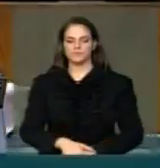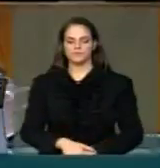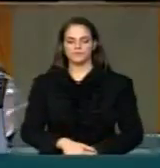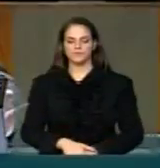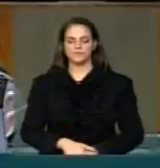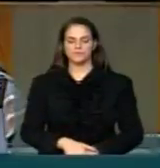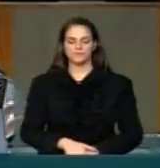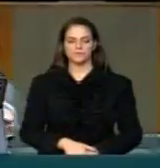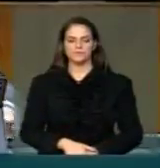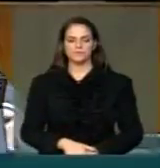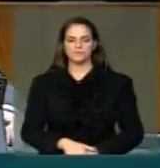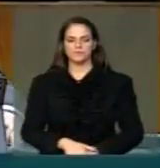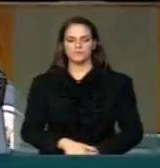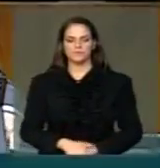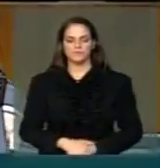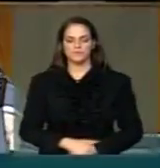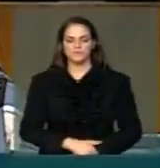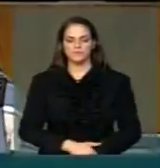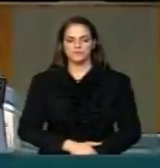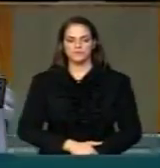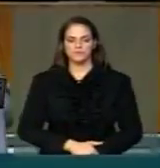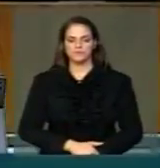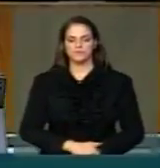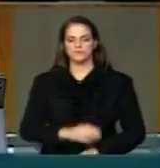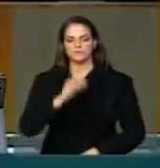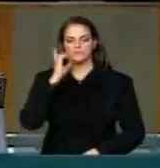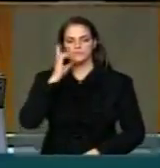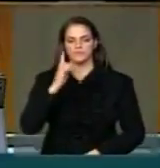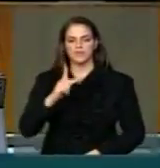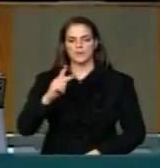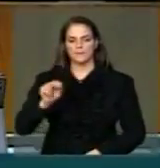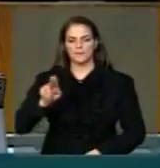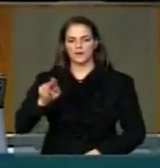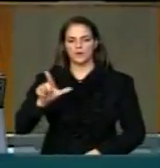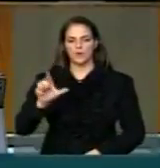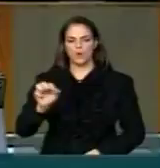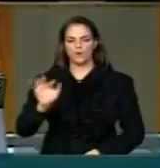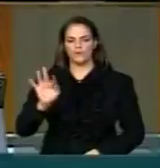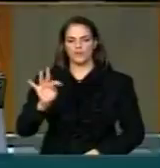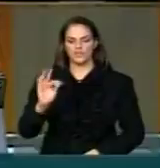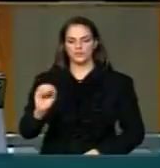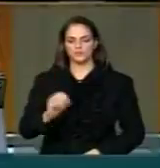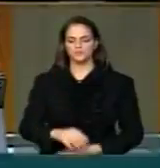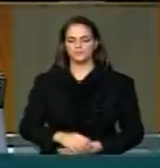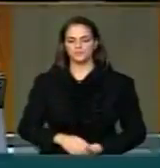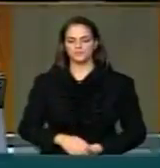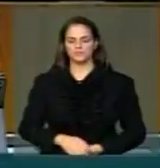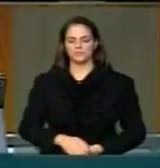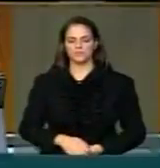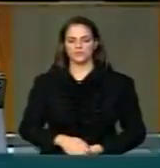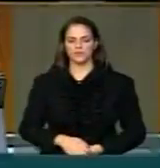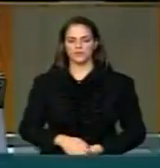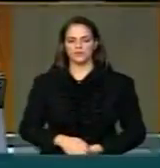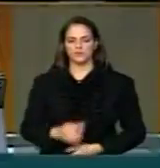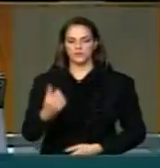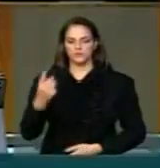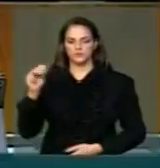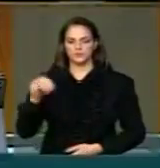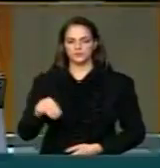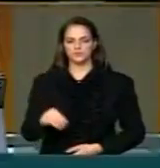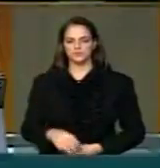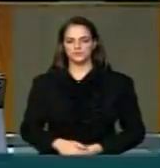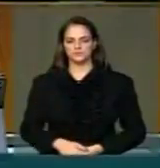...divulgação, inclusive, na Voz do Brasil. Deputados Paulo Foleto, Zé Geraldo e Mauro Benevides, um minuto para cada.